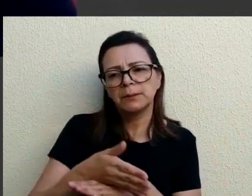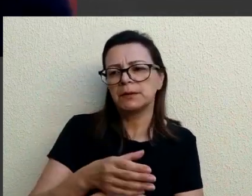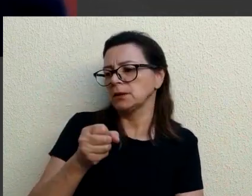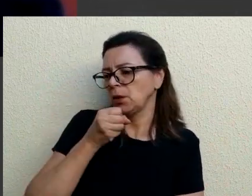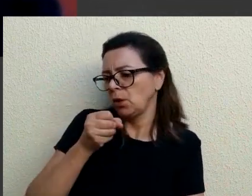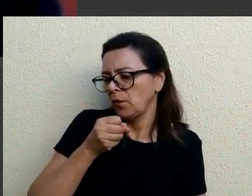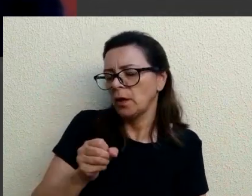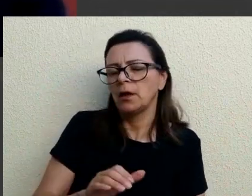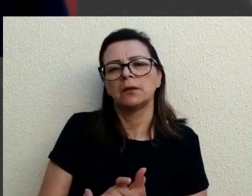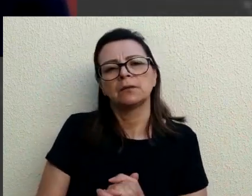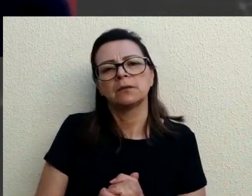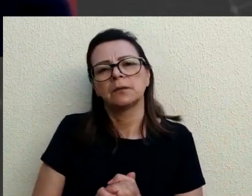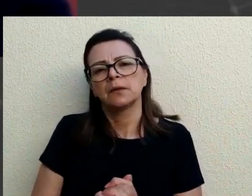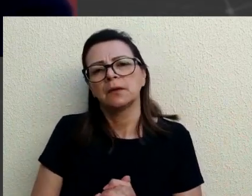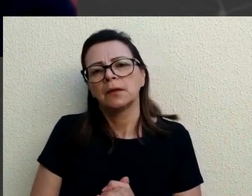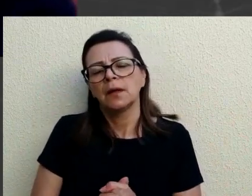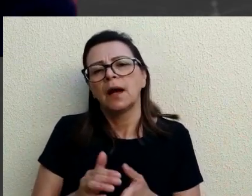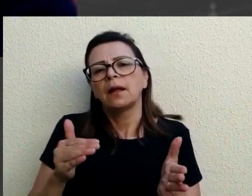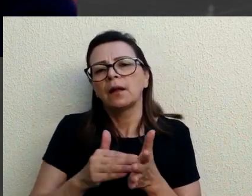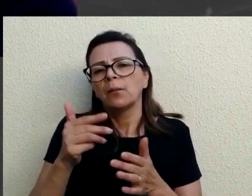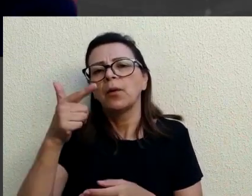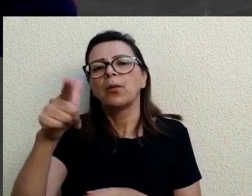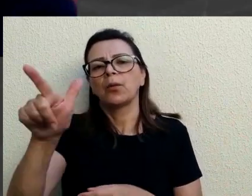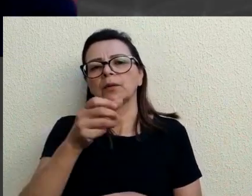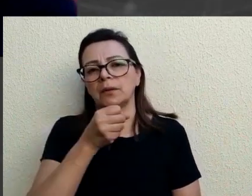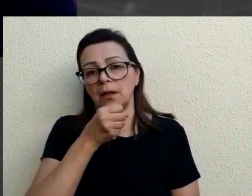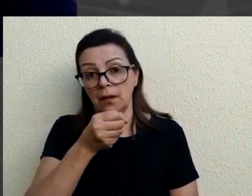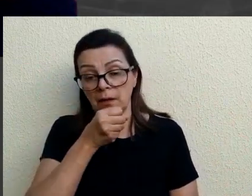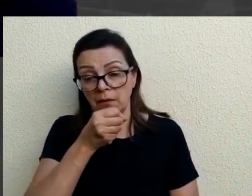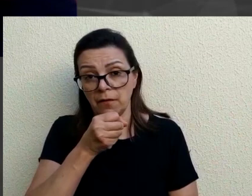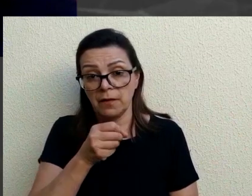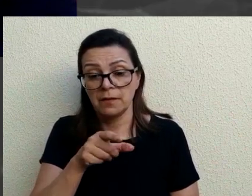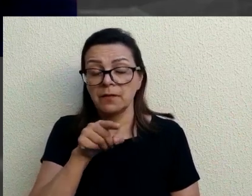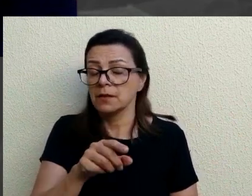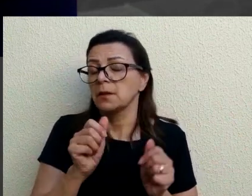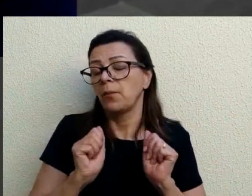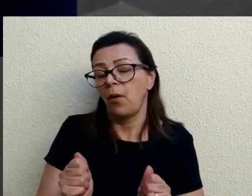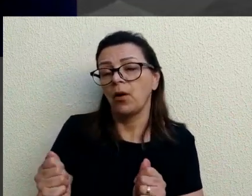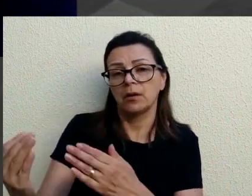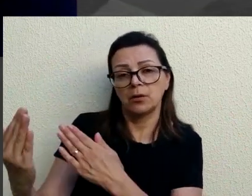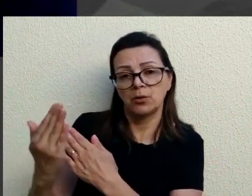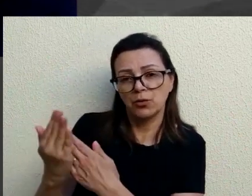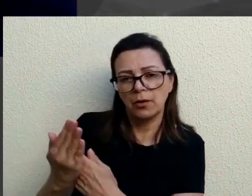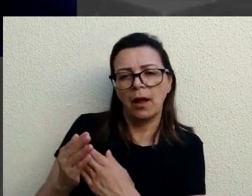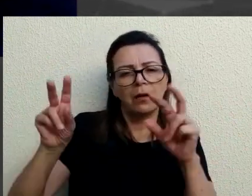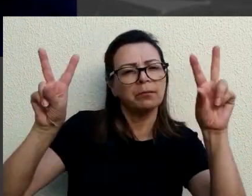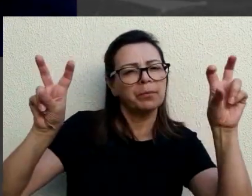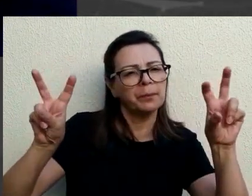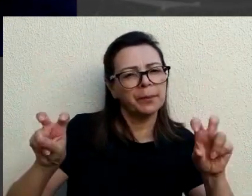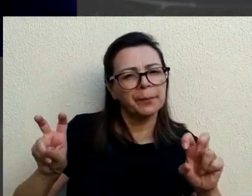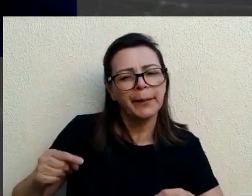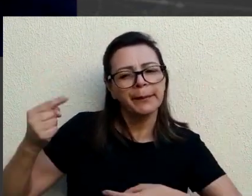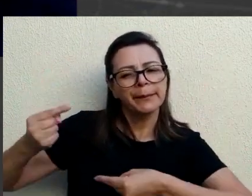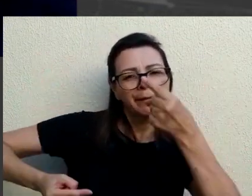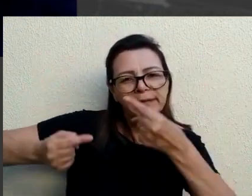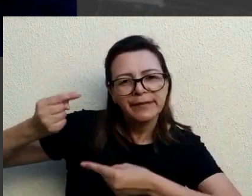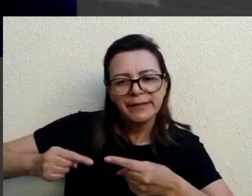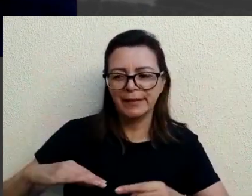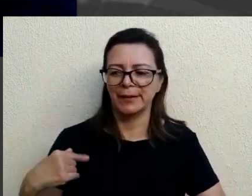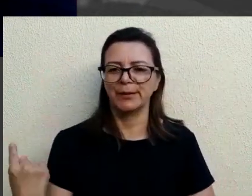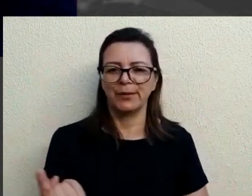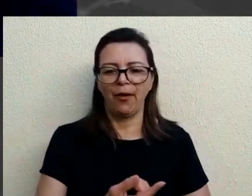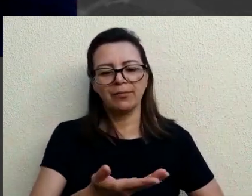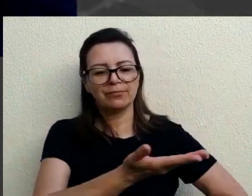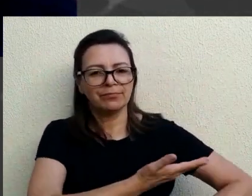pela sua participação ficamos aí também de repente até a próxima com certeza você tem muito muitos assuntos interessantes para